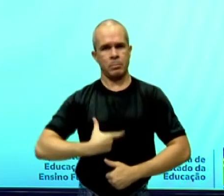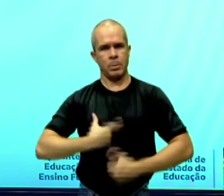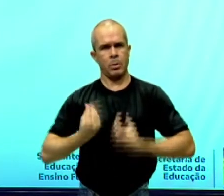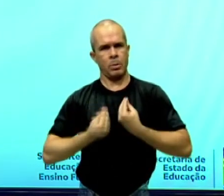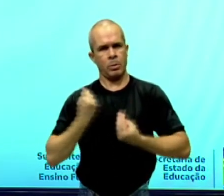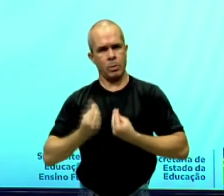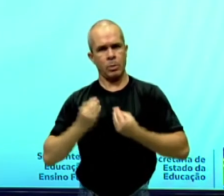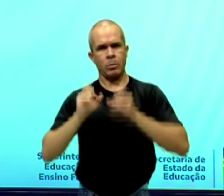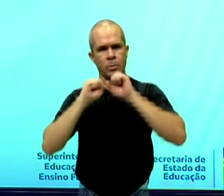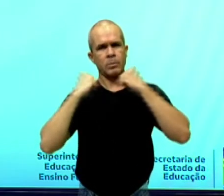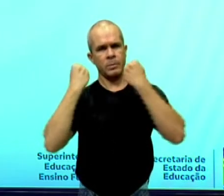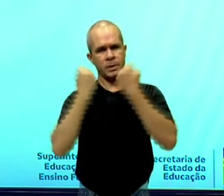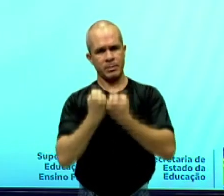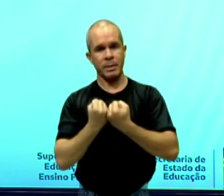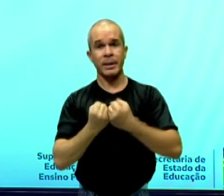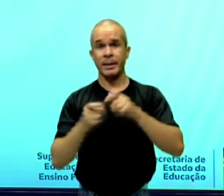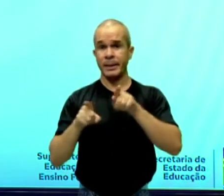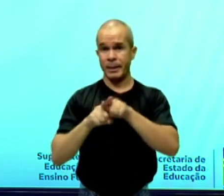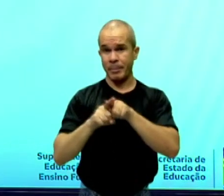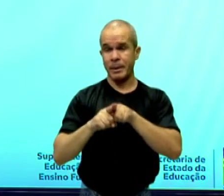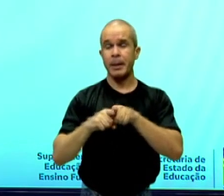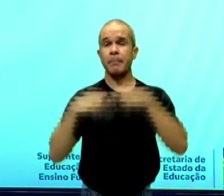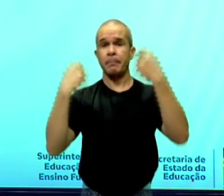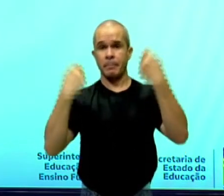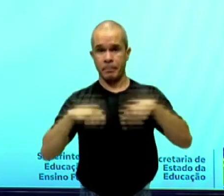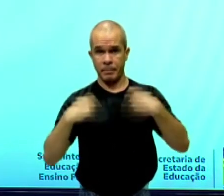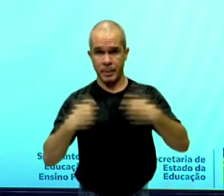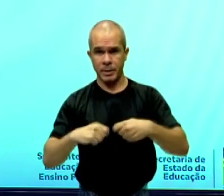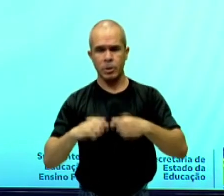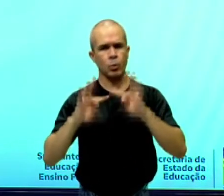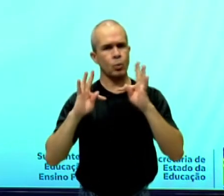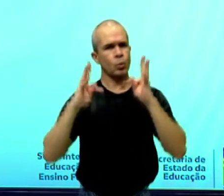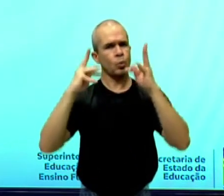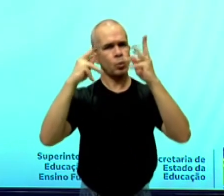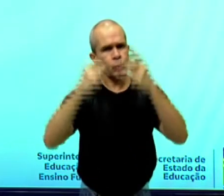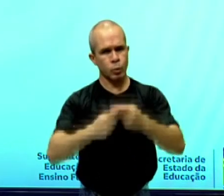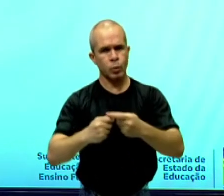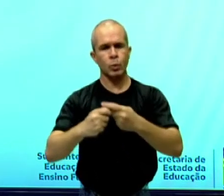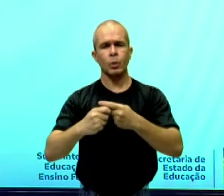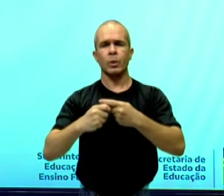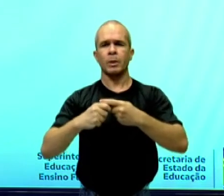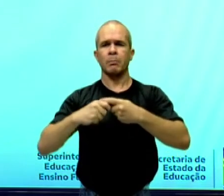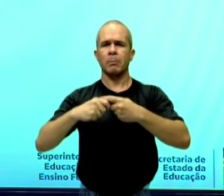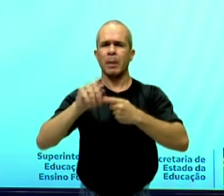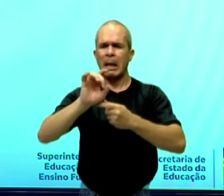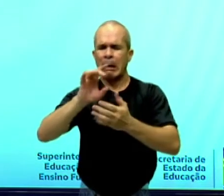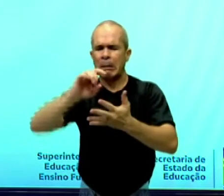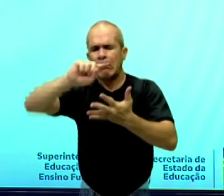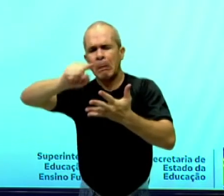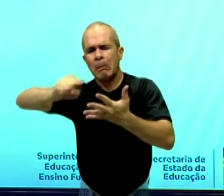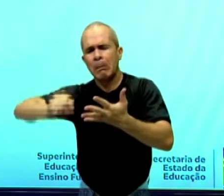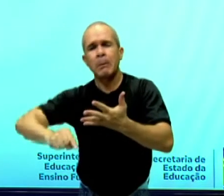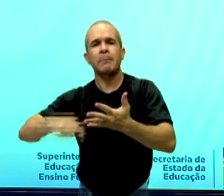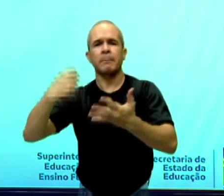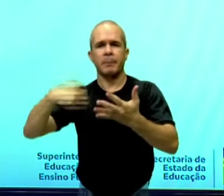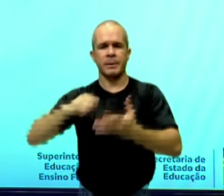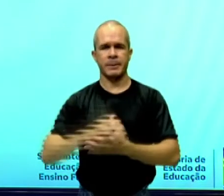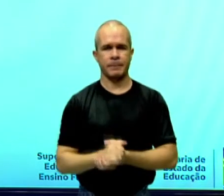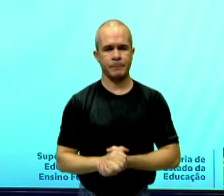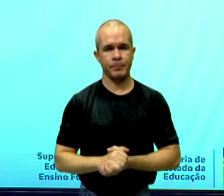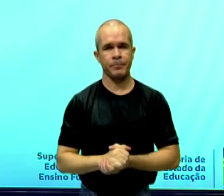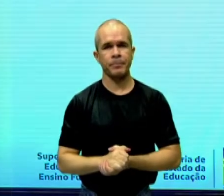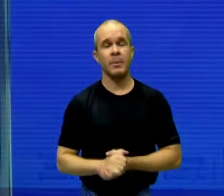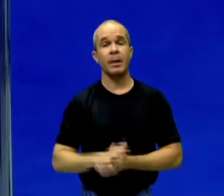seminário, como também inteirarmos sobre todos os elementos constitutivos, atentendo-nos para uma técnica de planejamento.